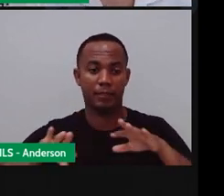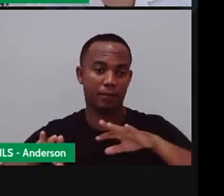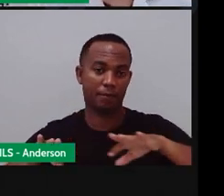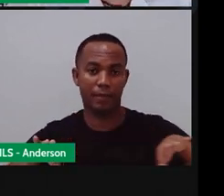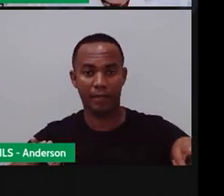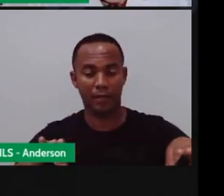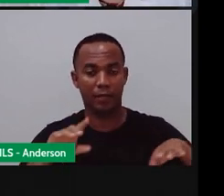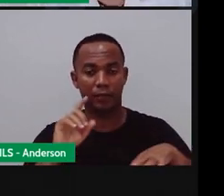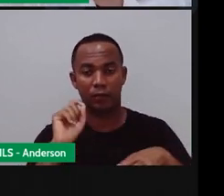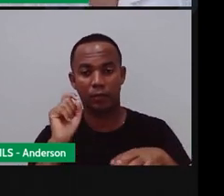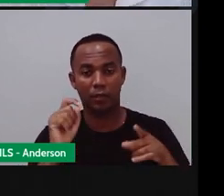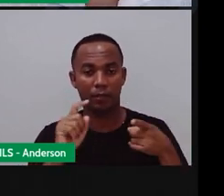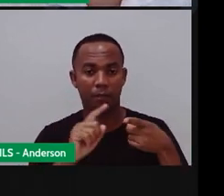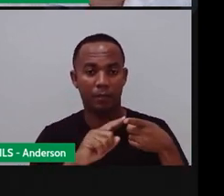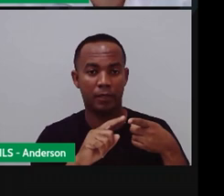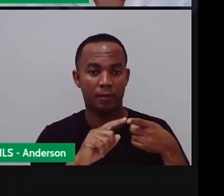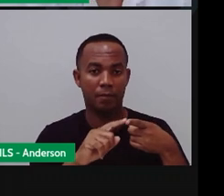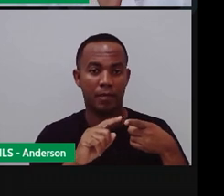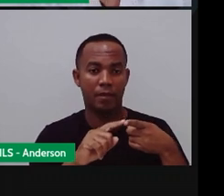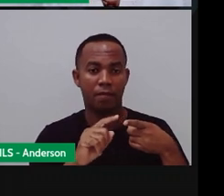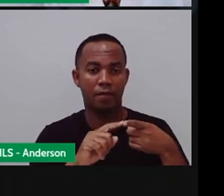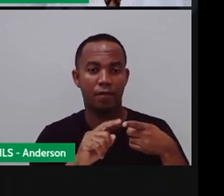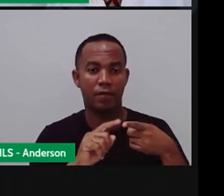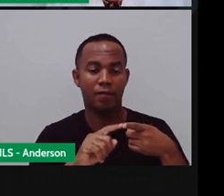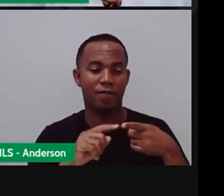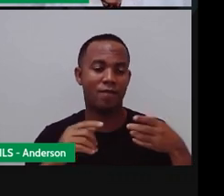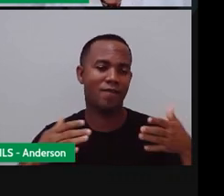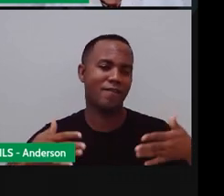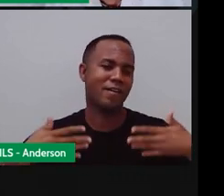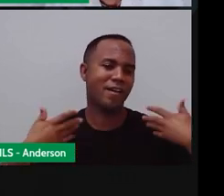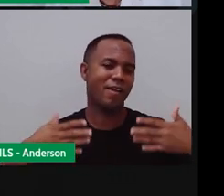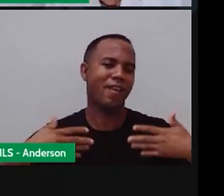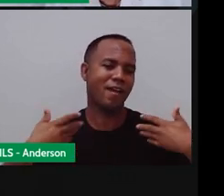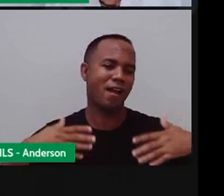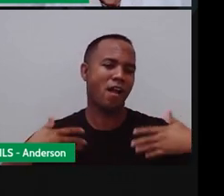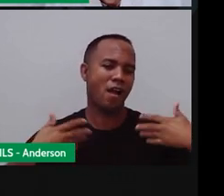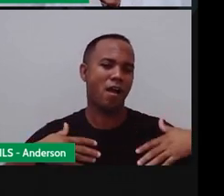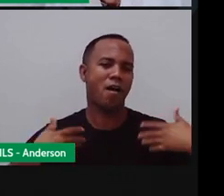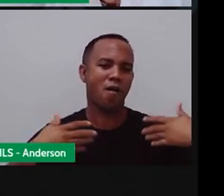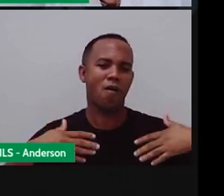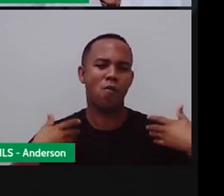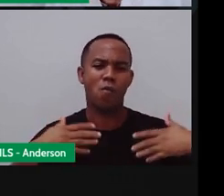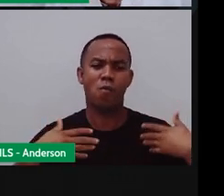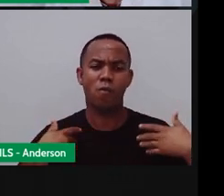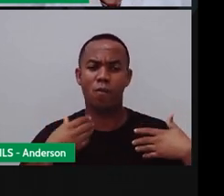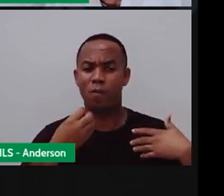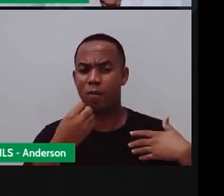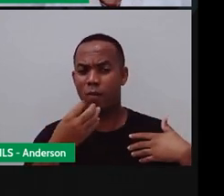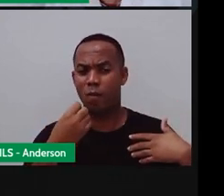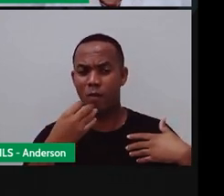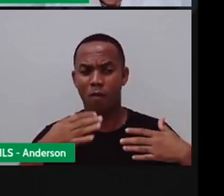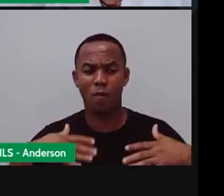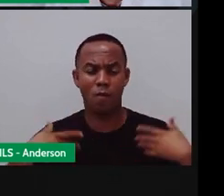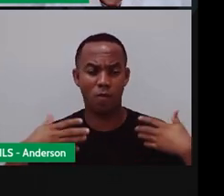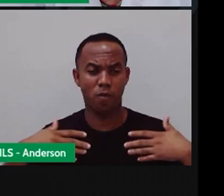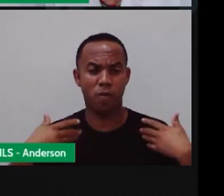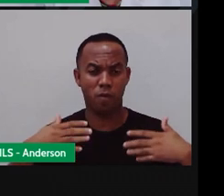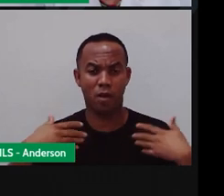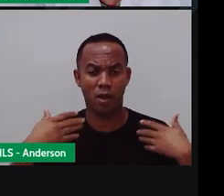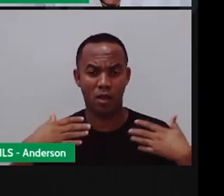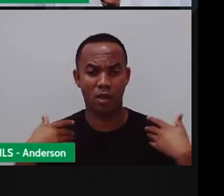separada vamos começar com a estação verão que é o que é uma estação quente pra